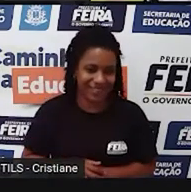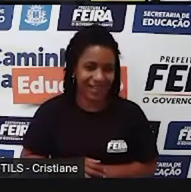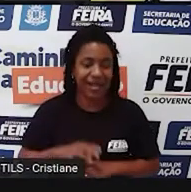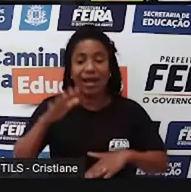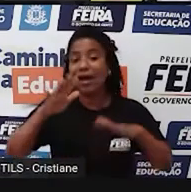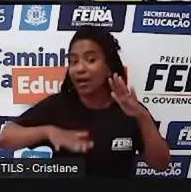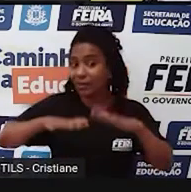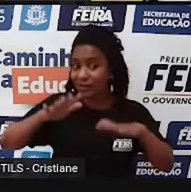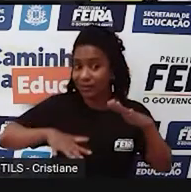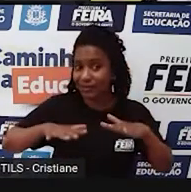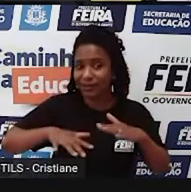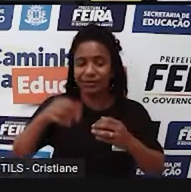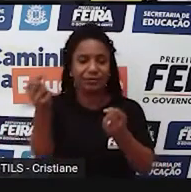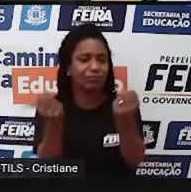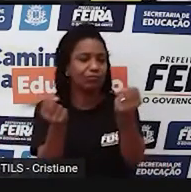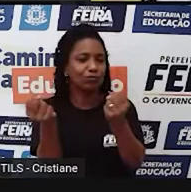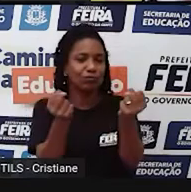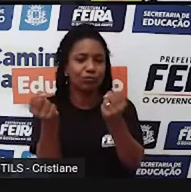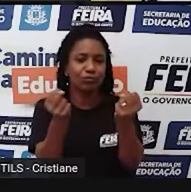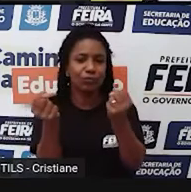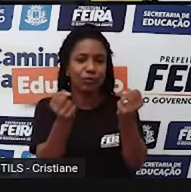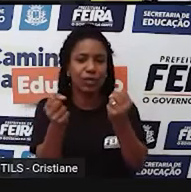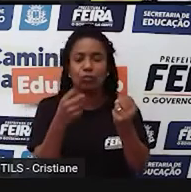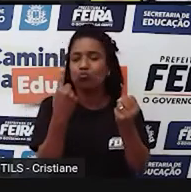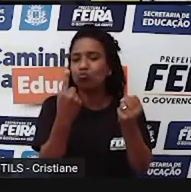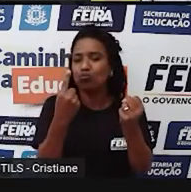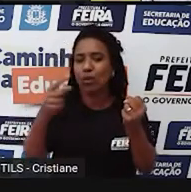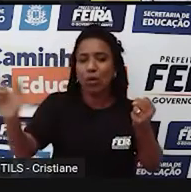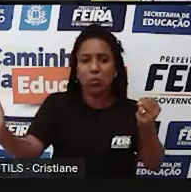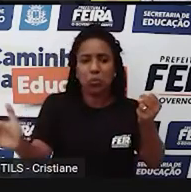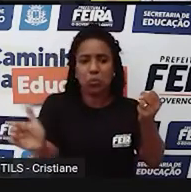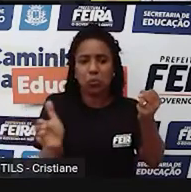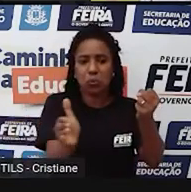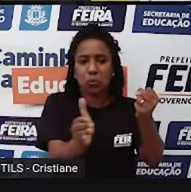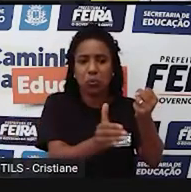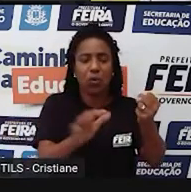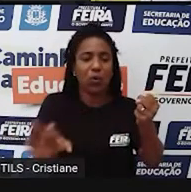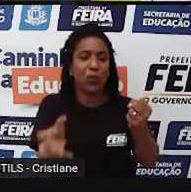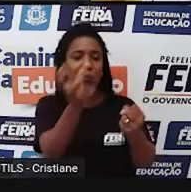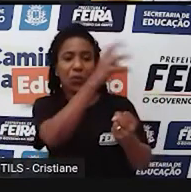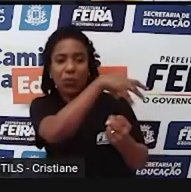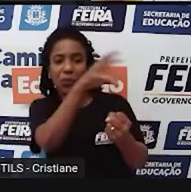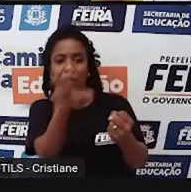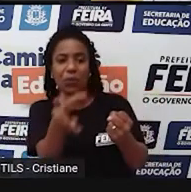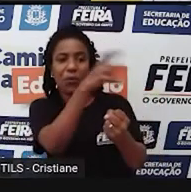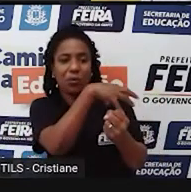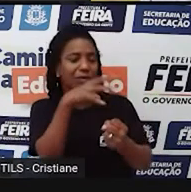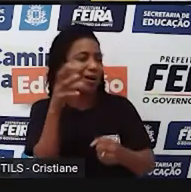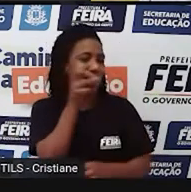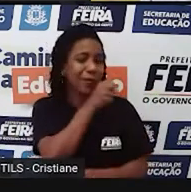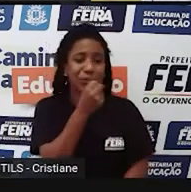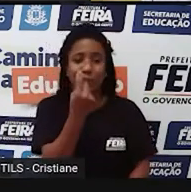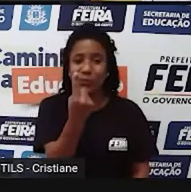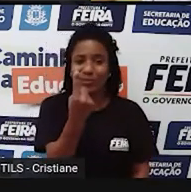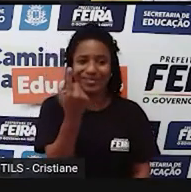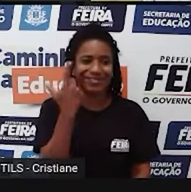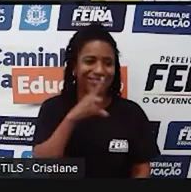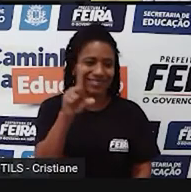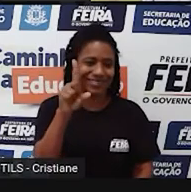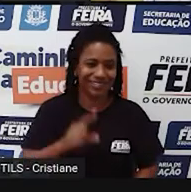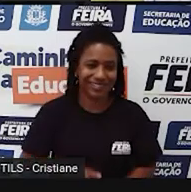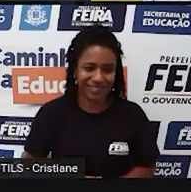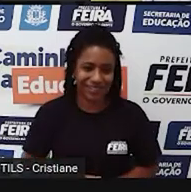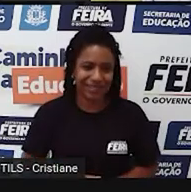né? Desses quatro tratores que estão aí. Então, hoje, a agricultura, ela tem uma série de máquinas que